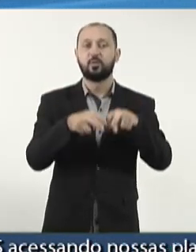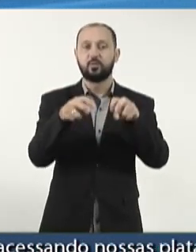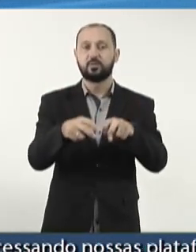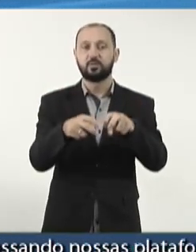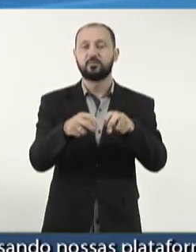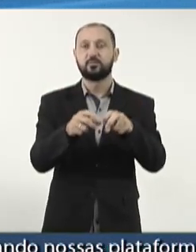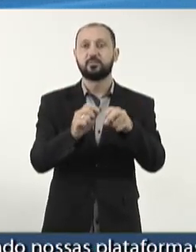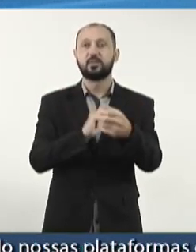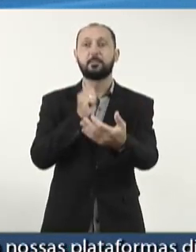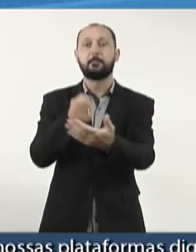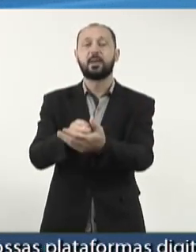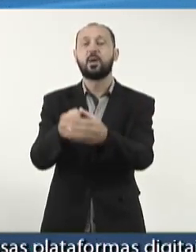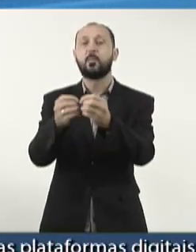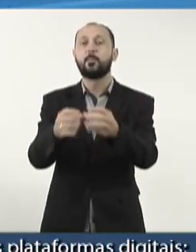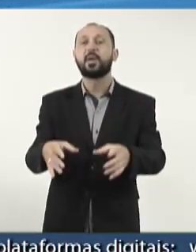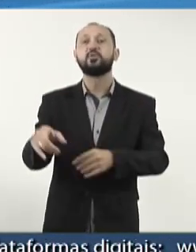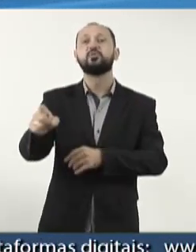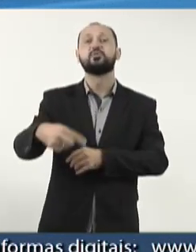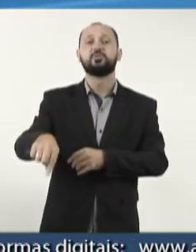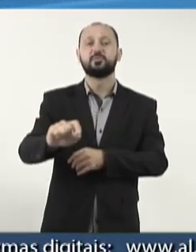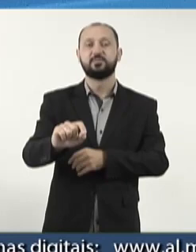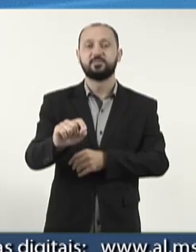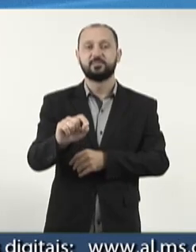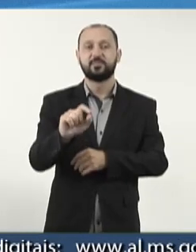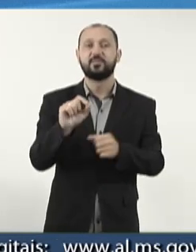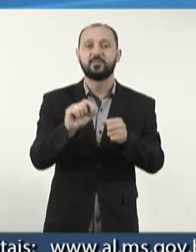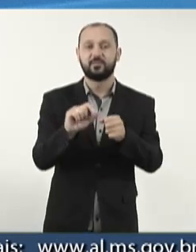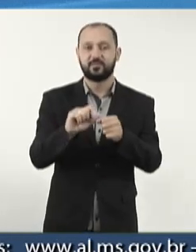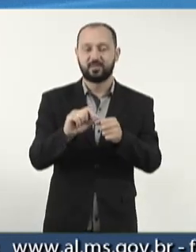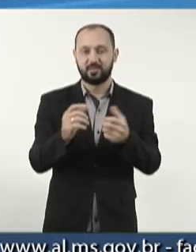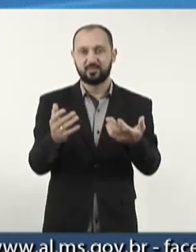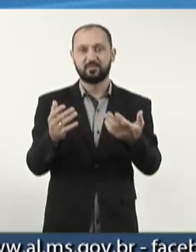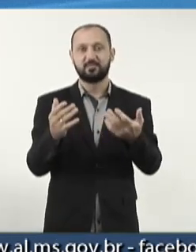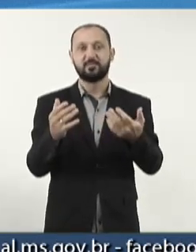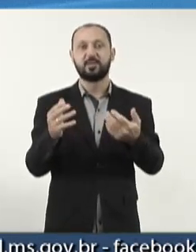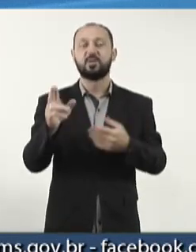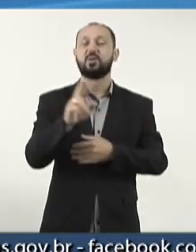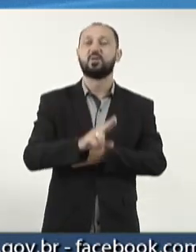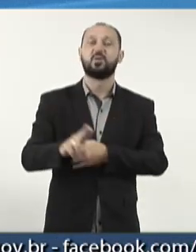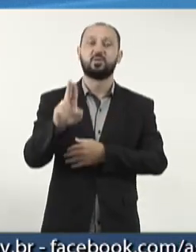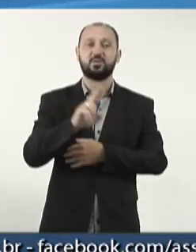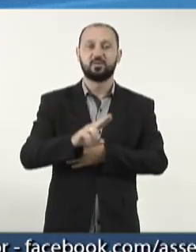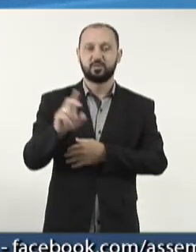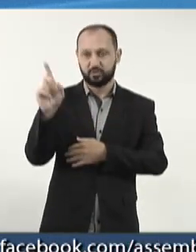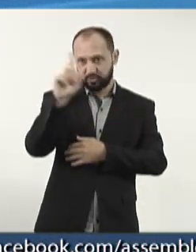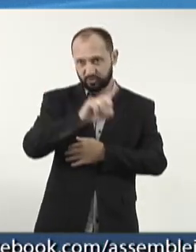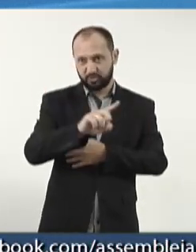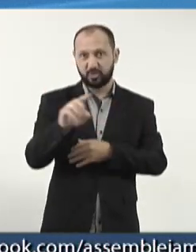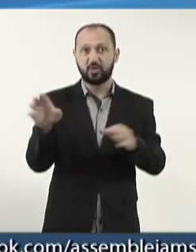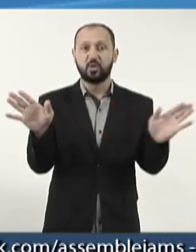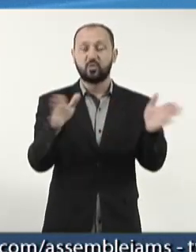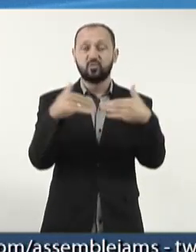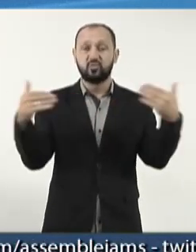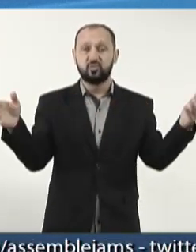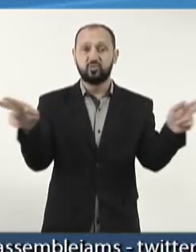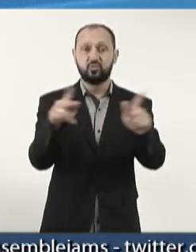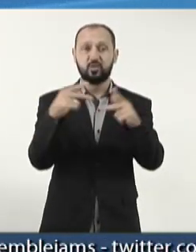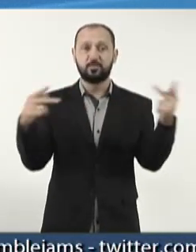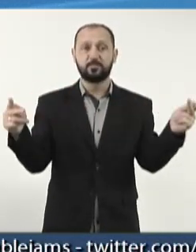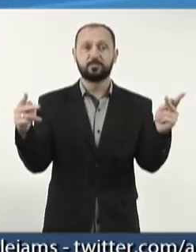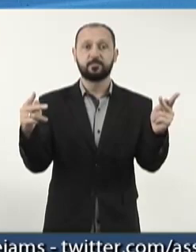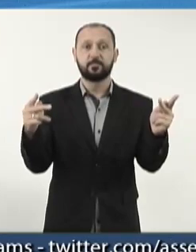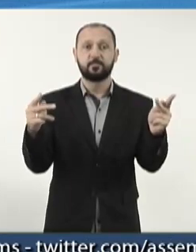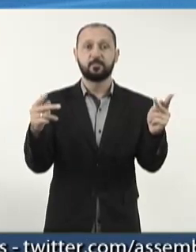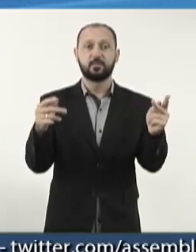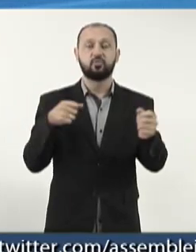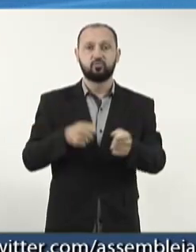a indenizar o prejuízo causado pela aplicação em dia de vento, porque com vento não